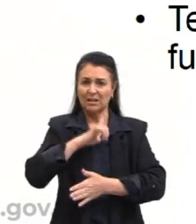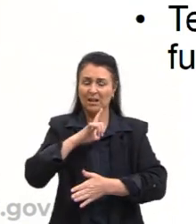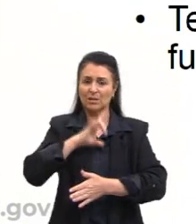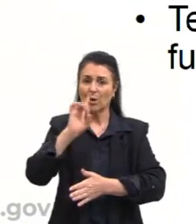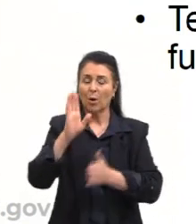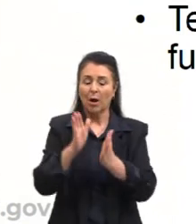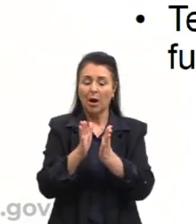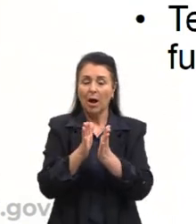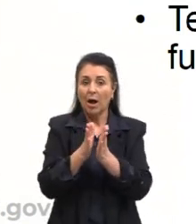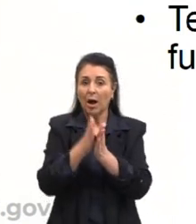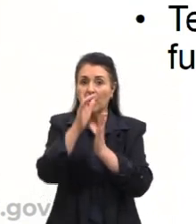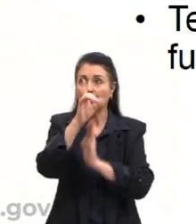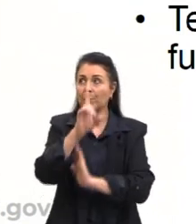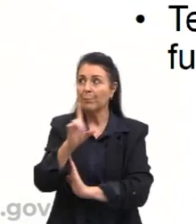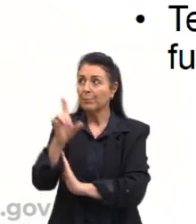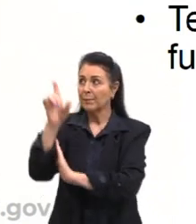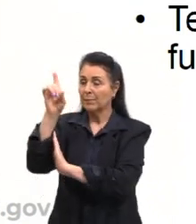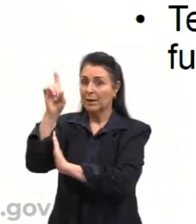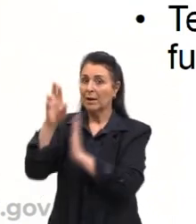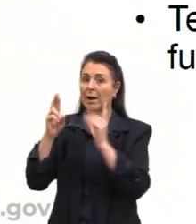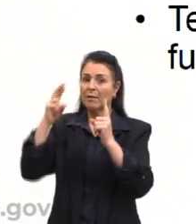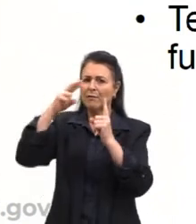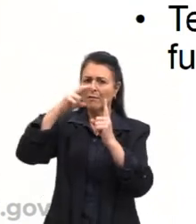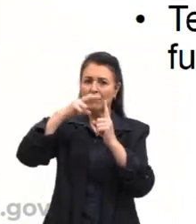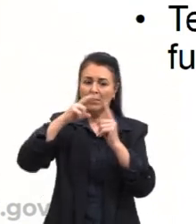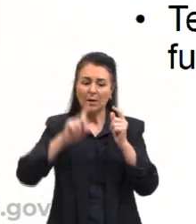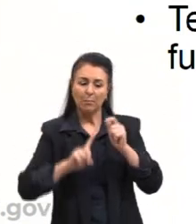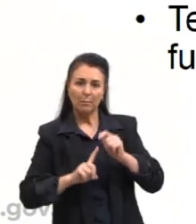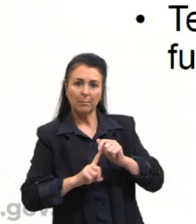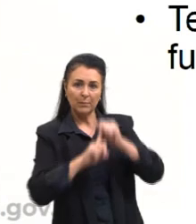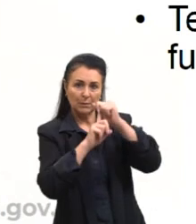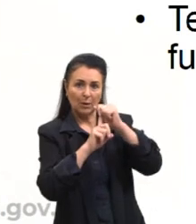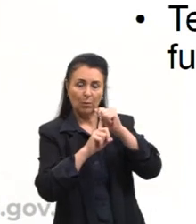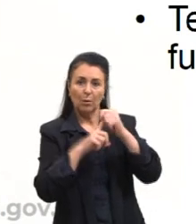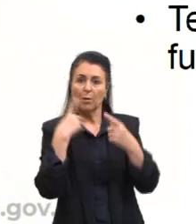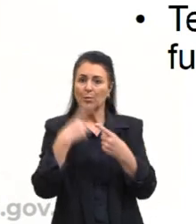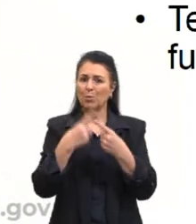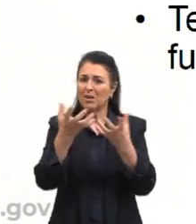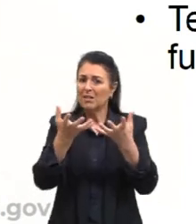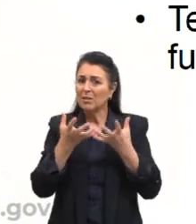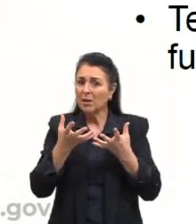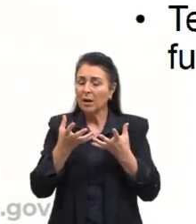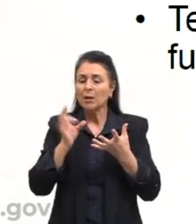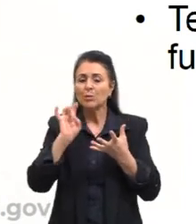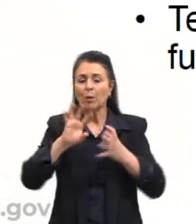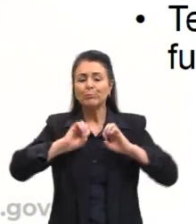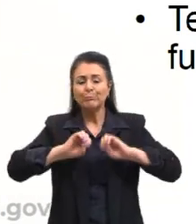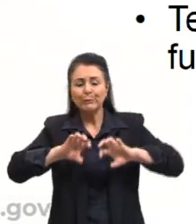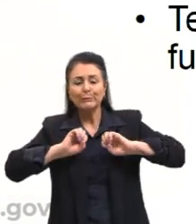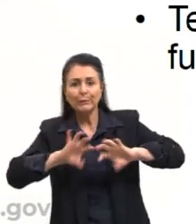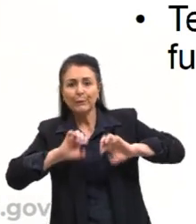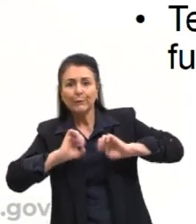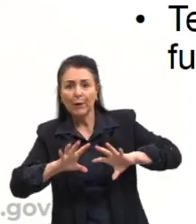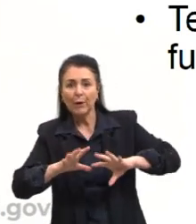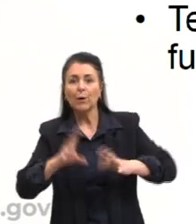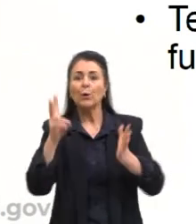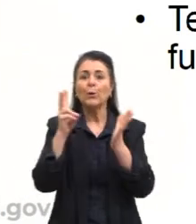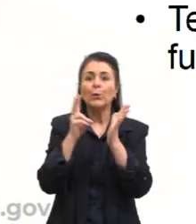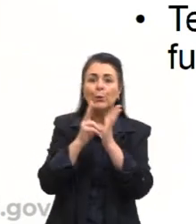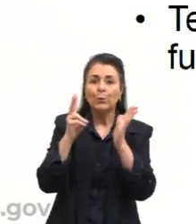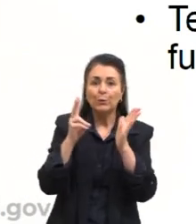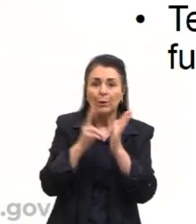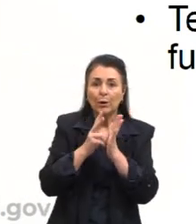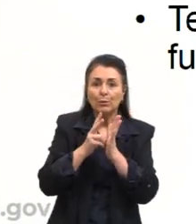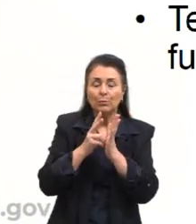a Bíblia como referência. Por quê? Porque o intuito era apenas catequizar. Ter essa questão de